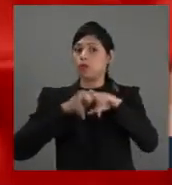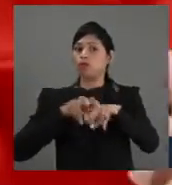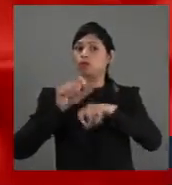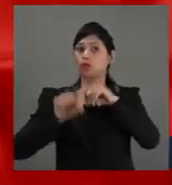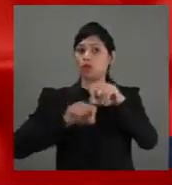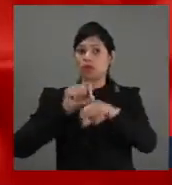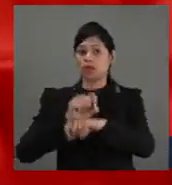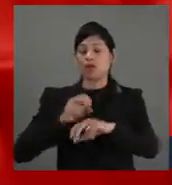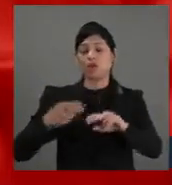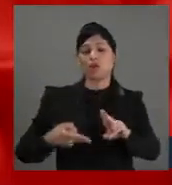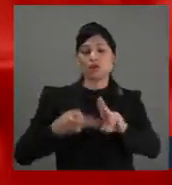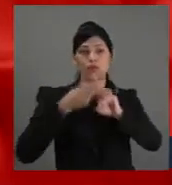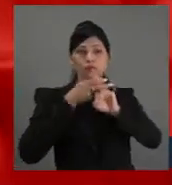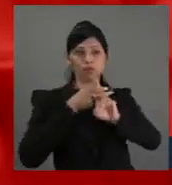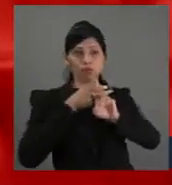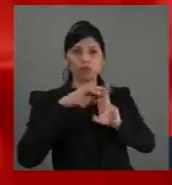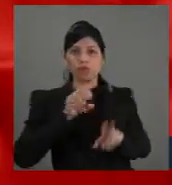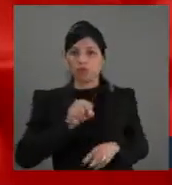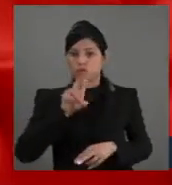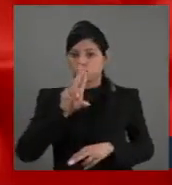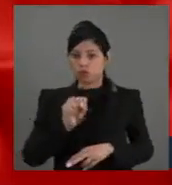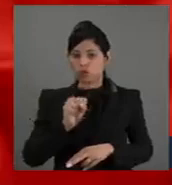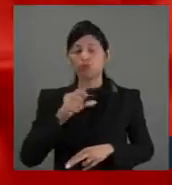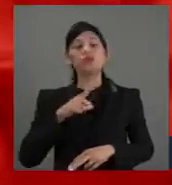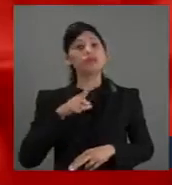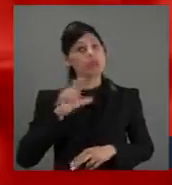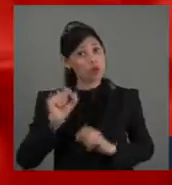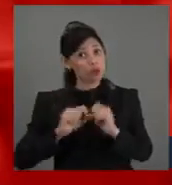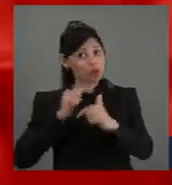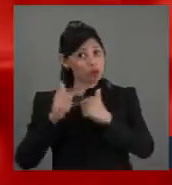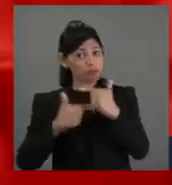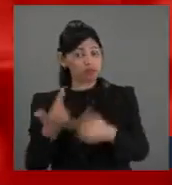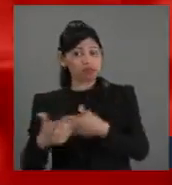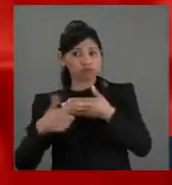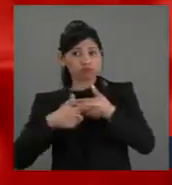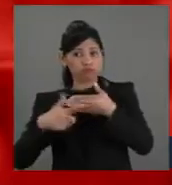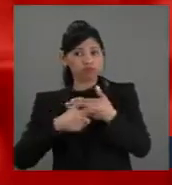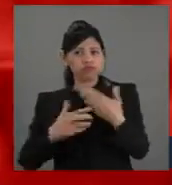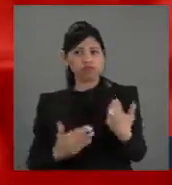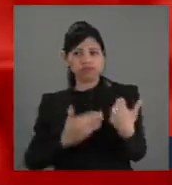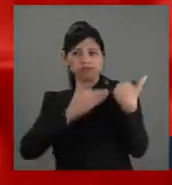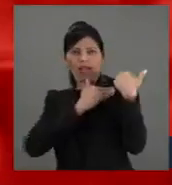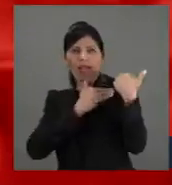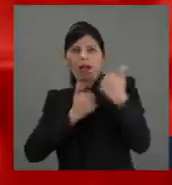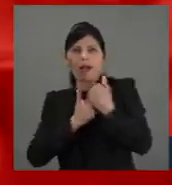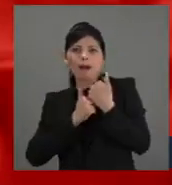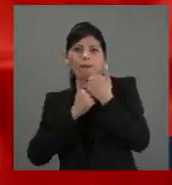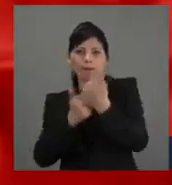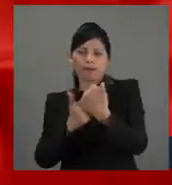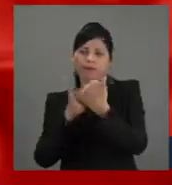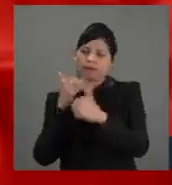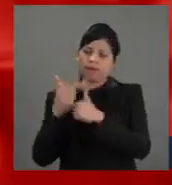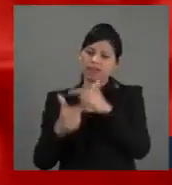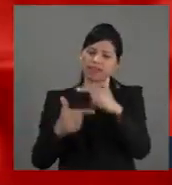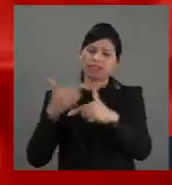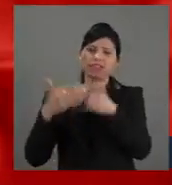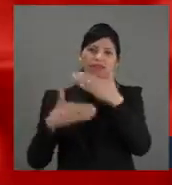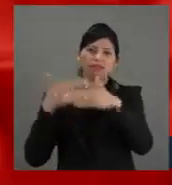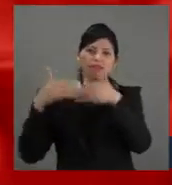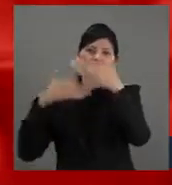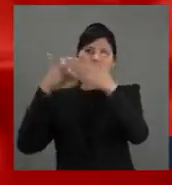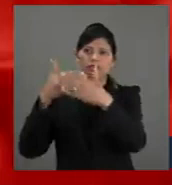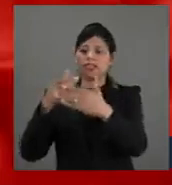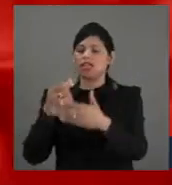nosso importante SUS, deve desempenhar um papel fundamental no apoio ao desenvolvimento de